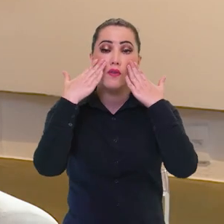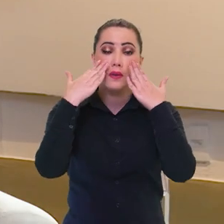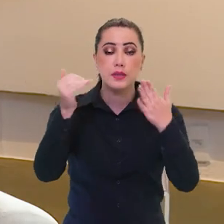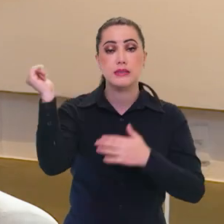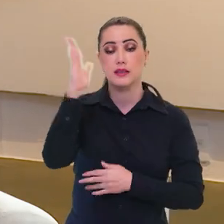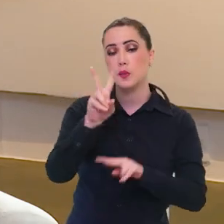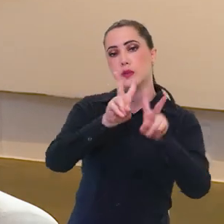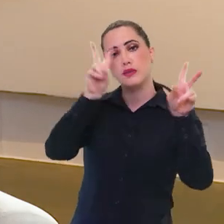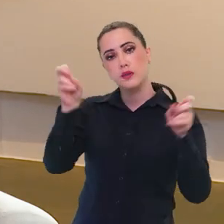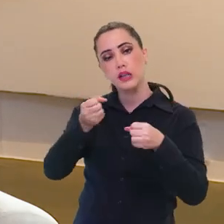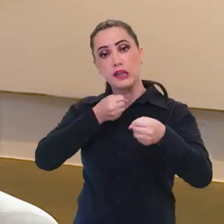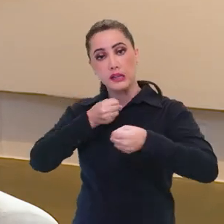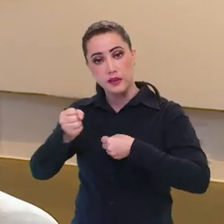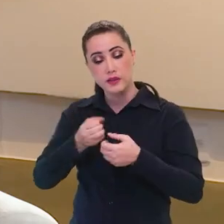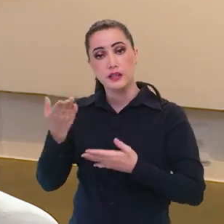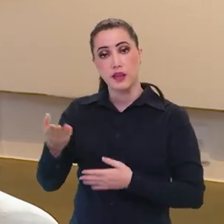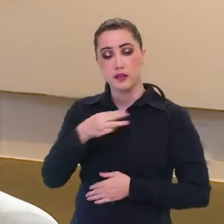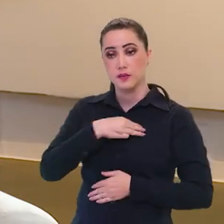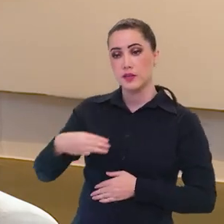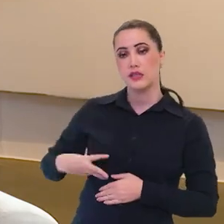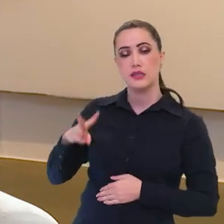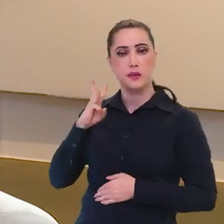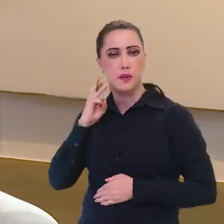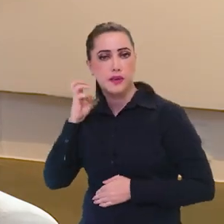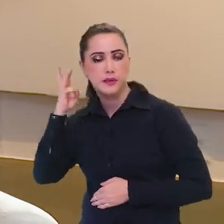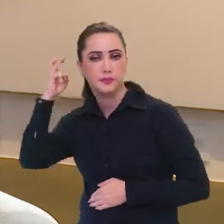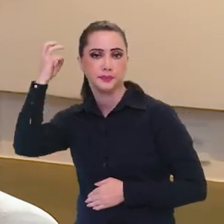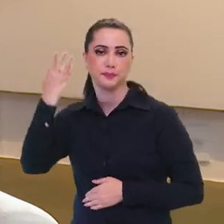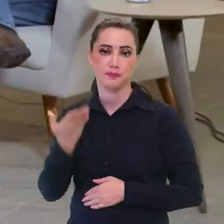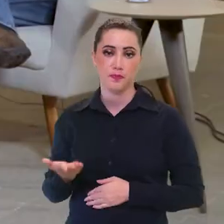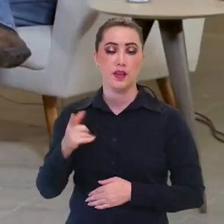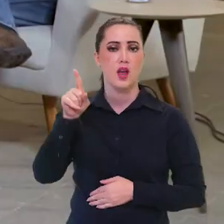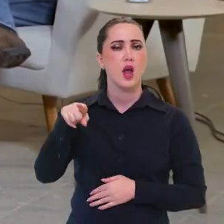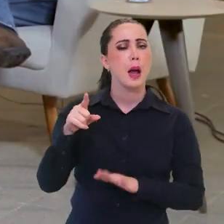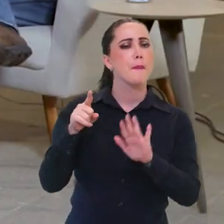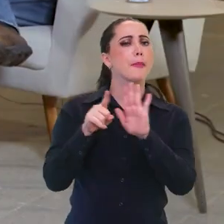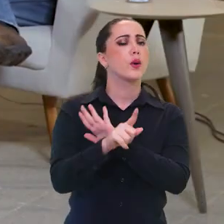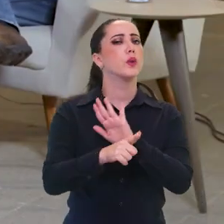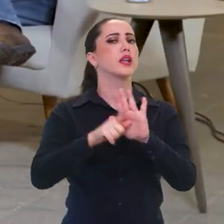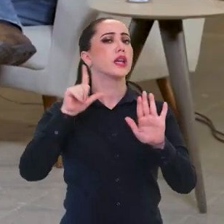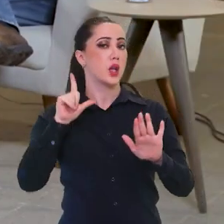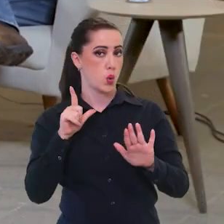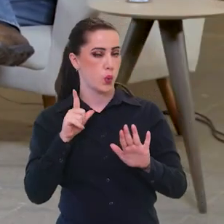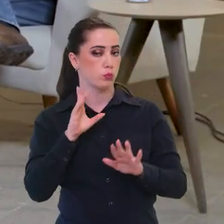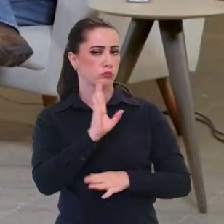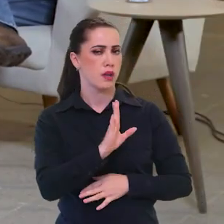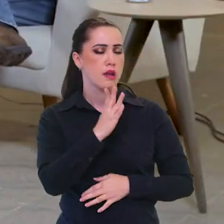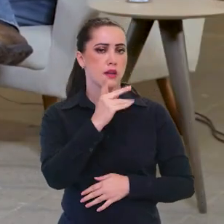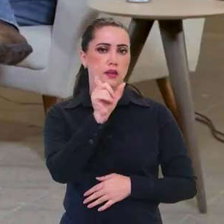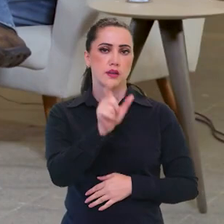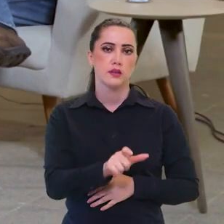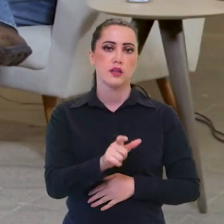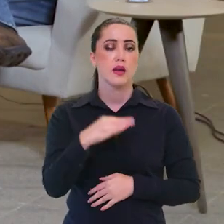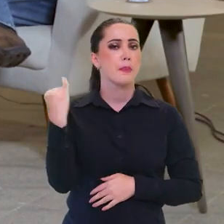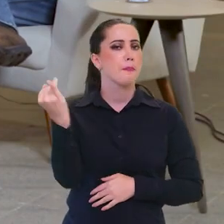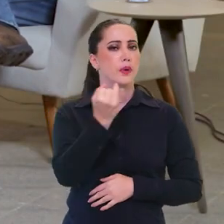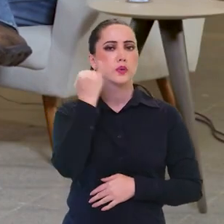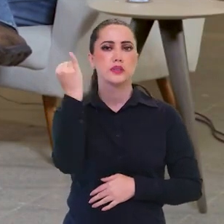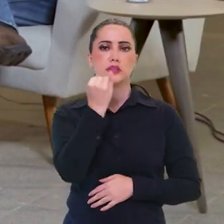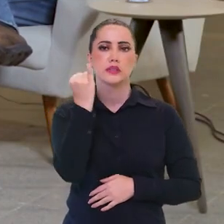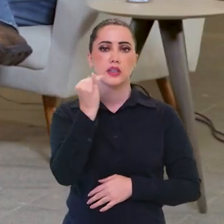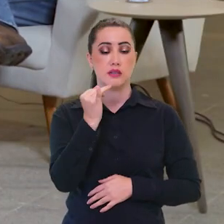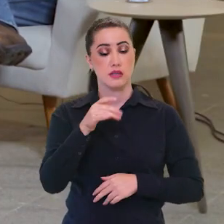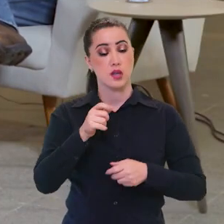Voltamos com o Brasil em Pauta, a entrevistada é a ministra da Cultura, Margarete Menezes. Aquela pergunta que eu deixei no primeiro bloco, ministra,